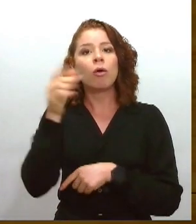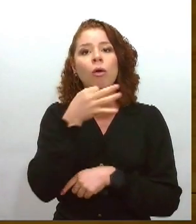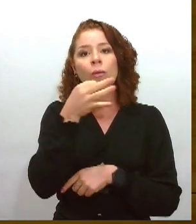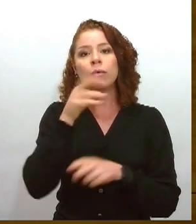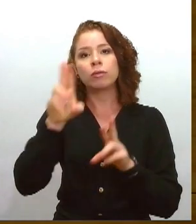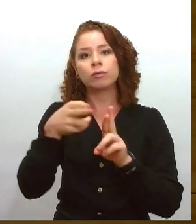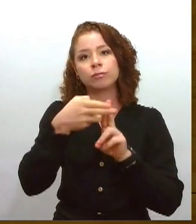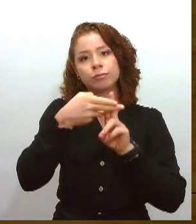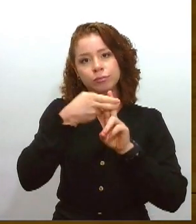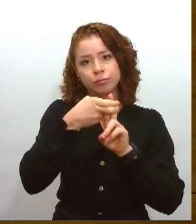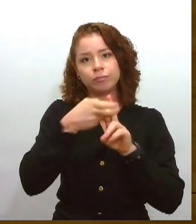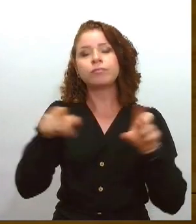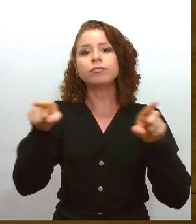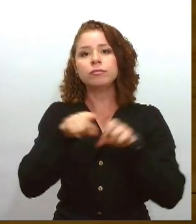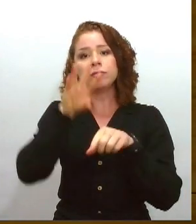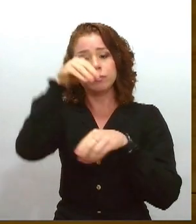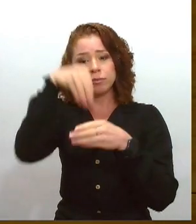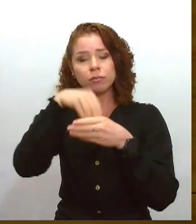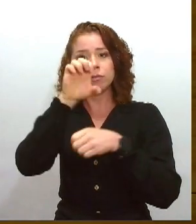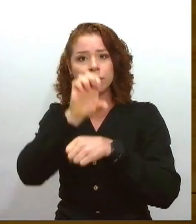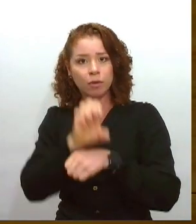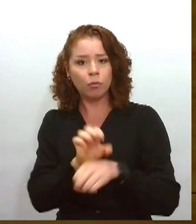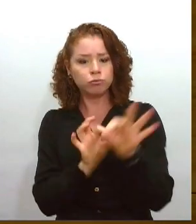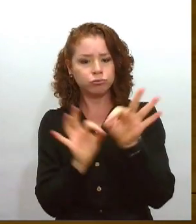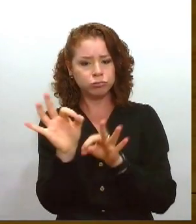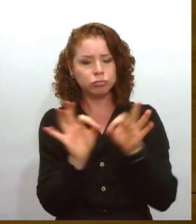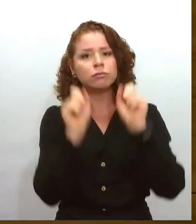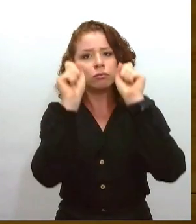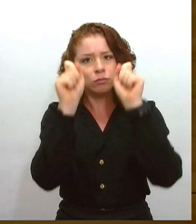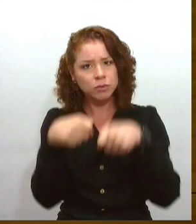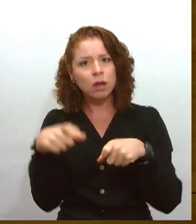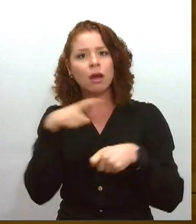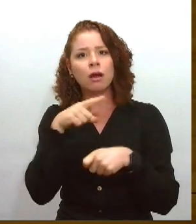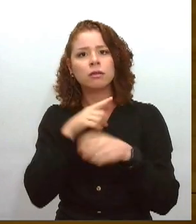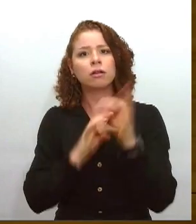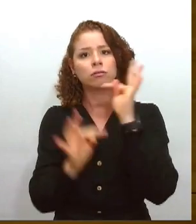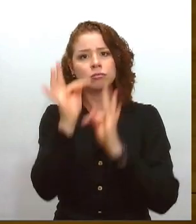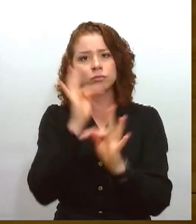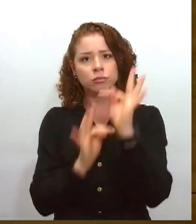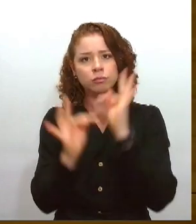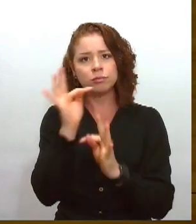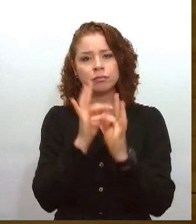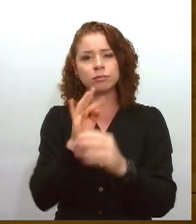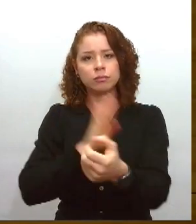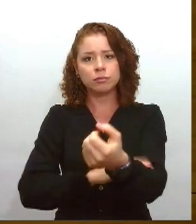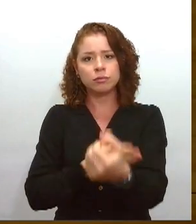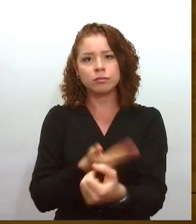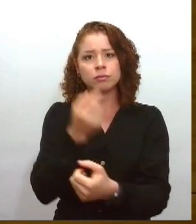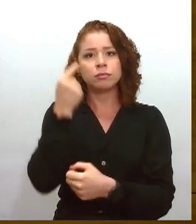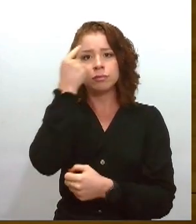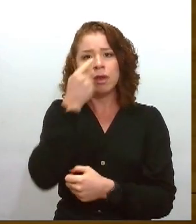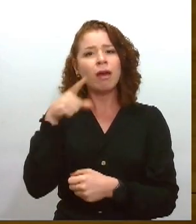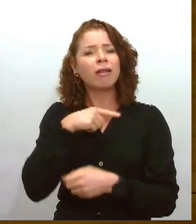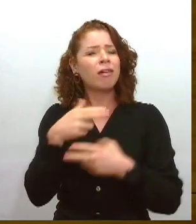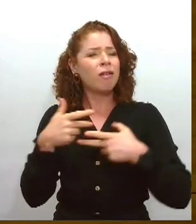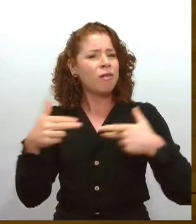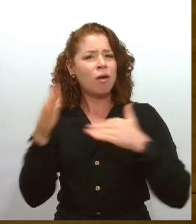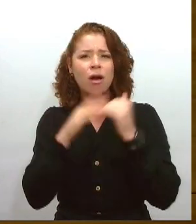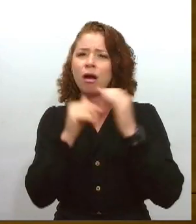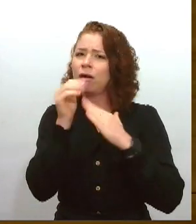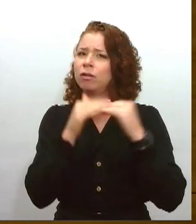aqui no Estado é organizado para um tratamento de glaucoma. E a gente tem vários especialistas em glaucoma na rede particular também.